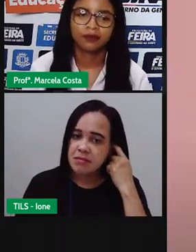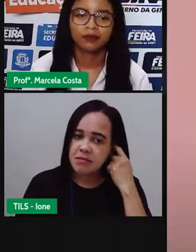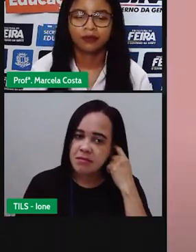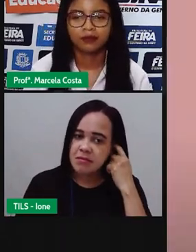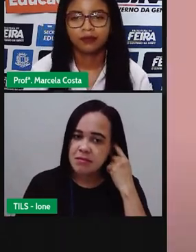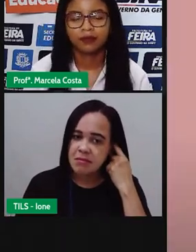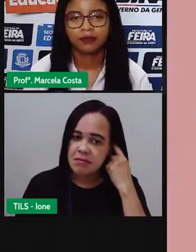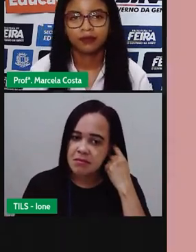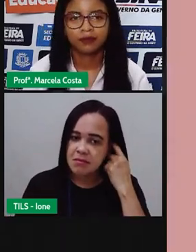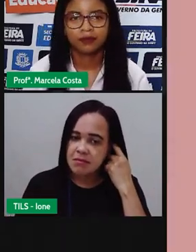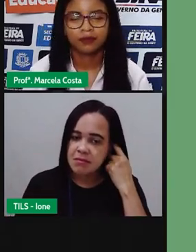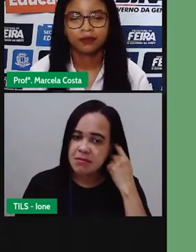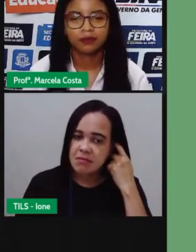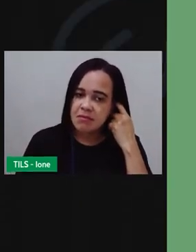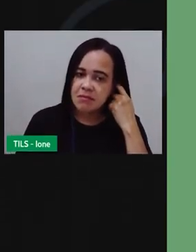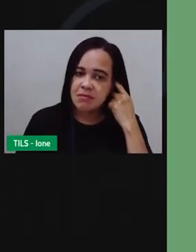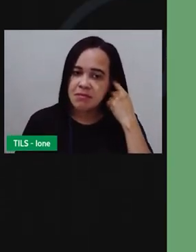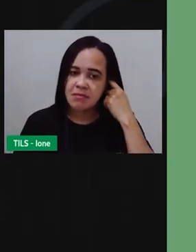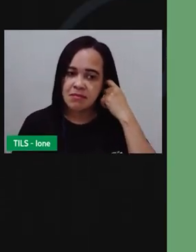DINAMO!